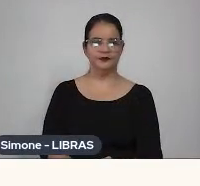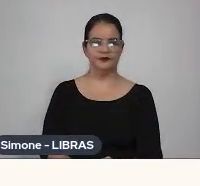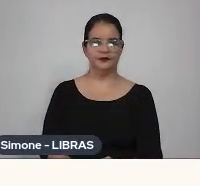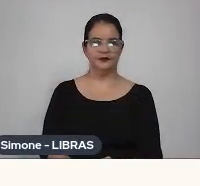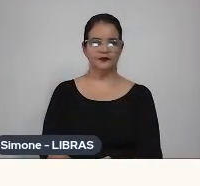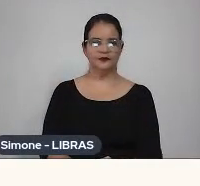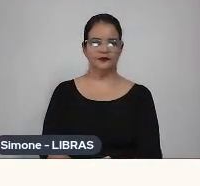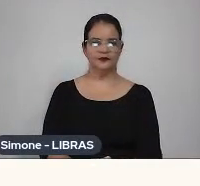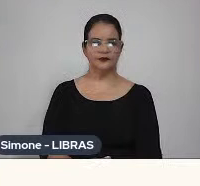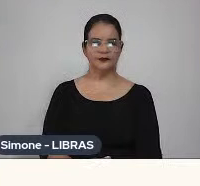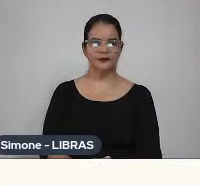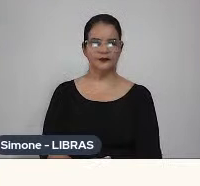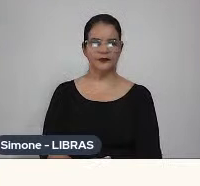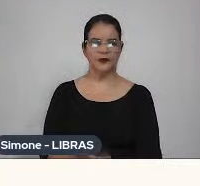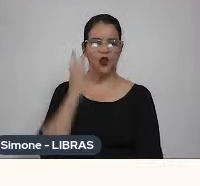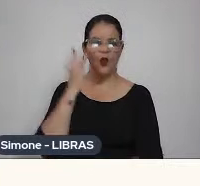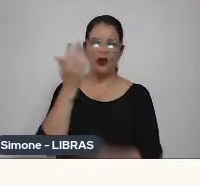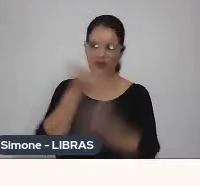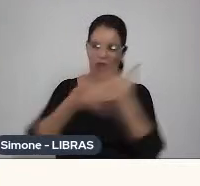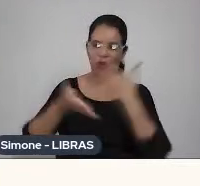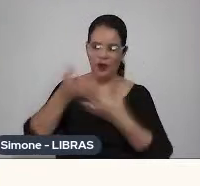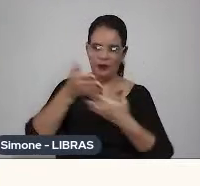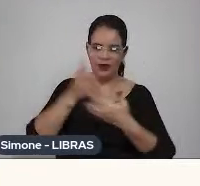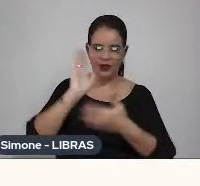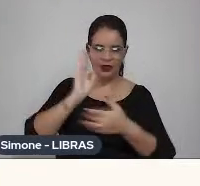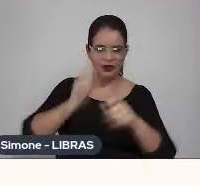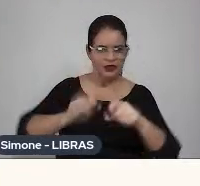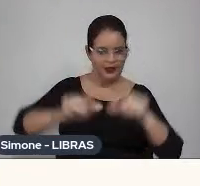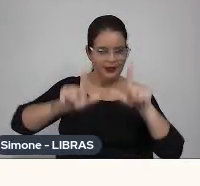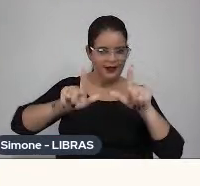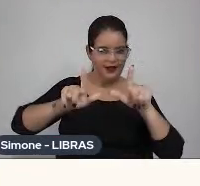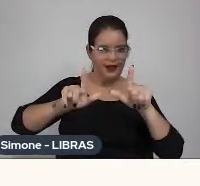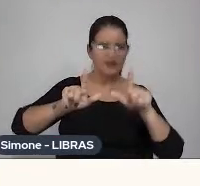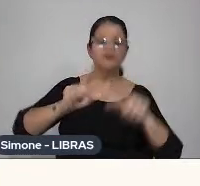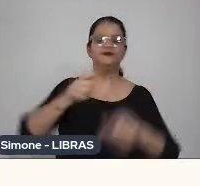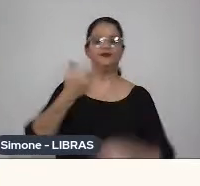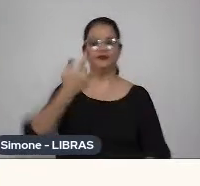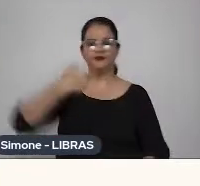Eu não sei, eu acho que está compartilhando, né, minha tela. Eu,